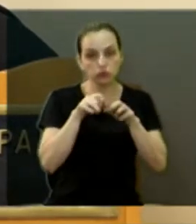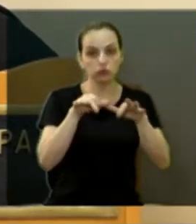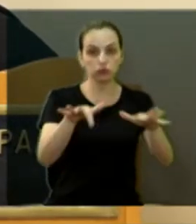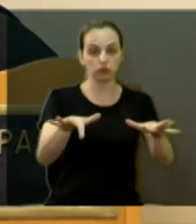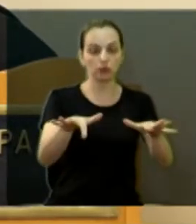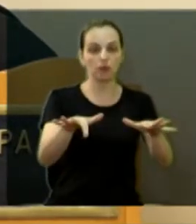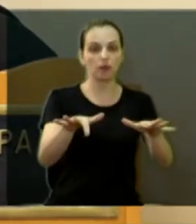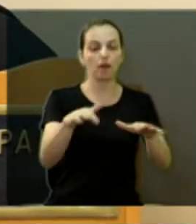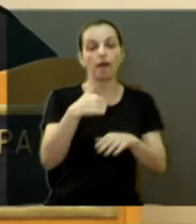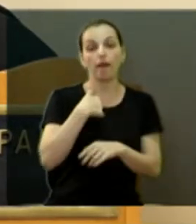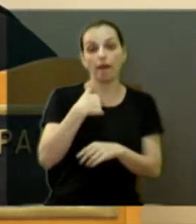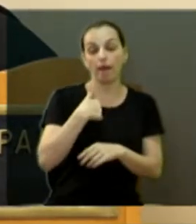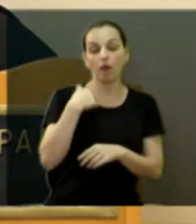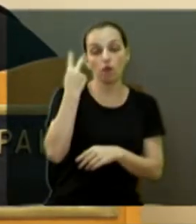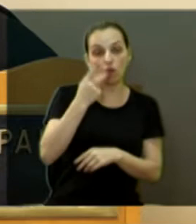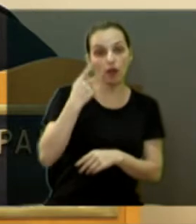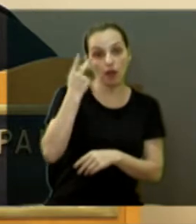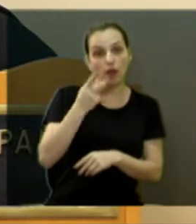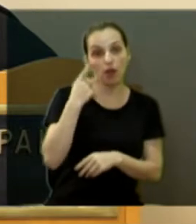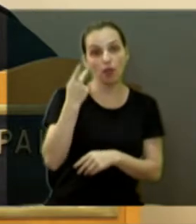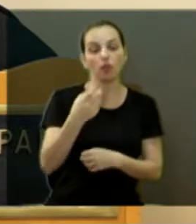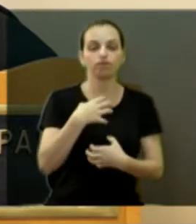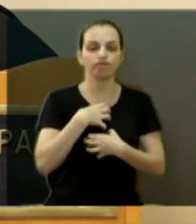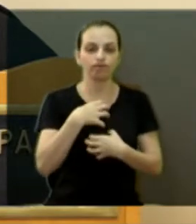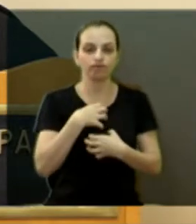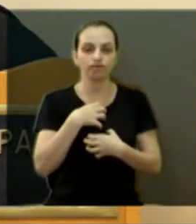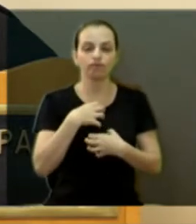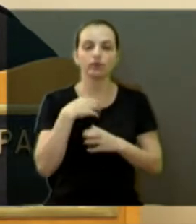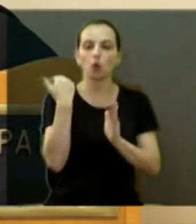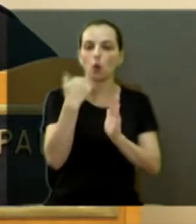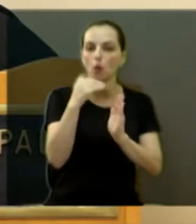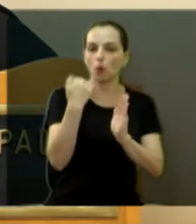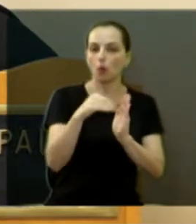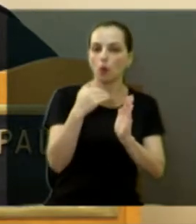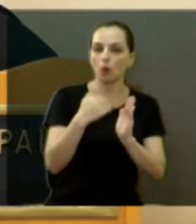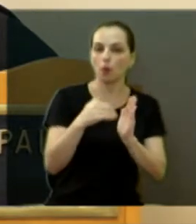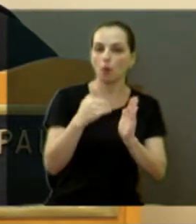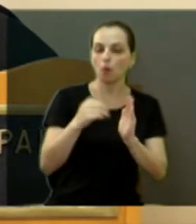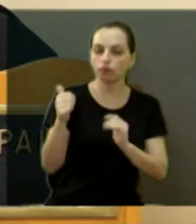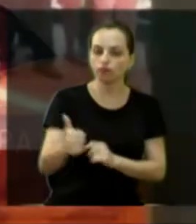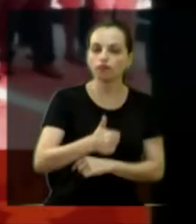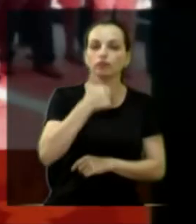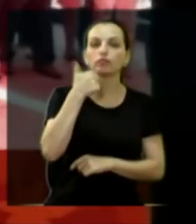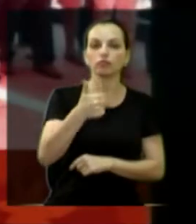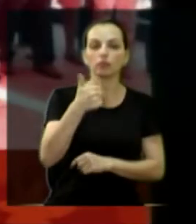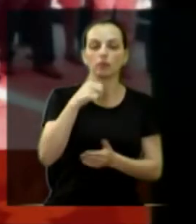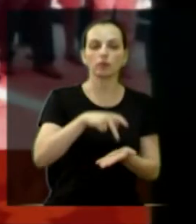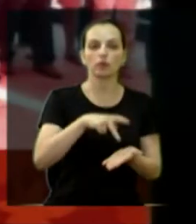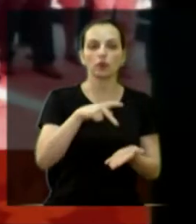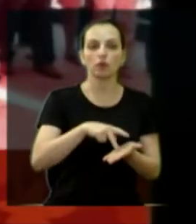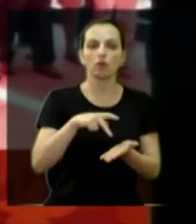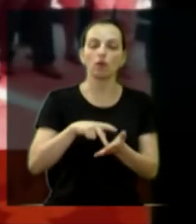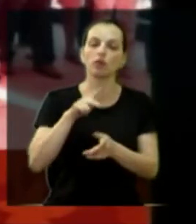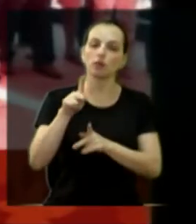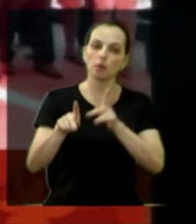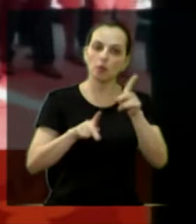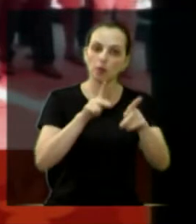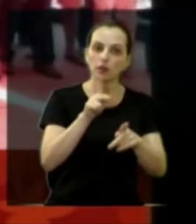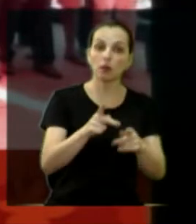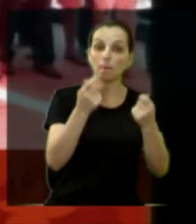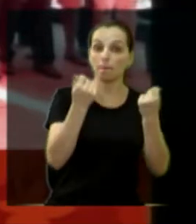E eu, como vereador, fiquei muito em sensibilidade com esse programa. É um programa muito ótimo mesmo. E a população precisa desse